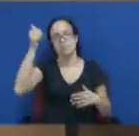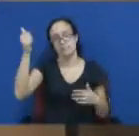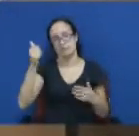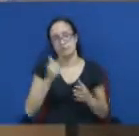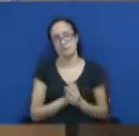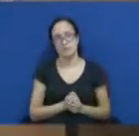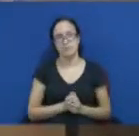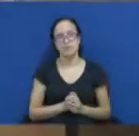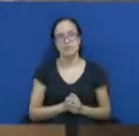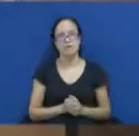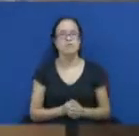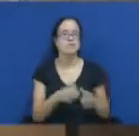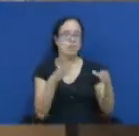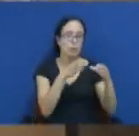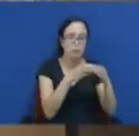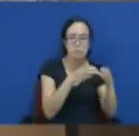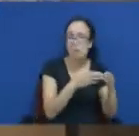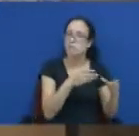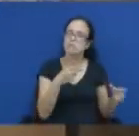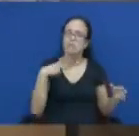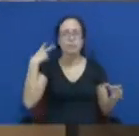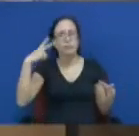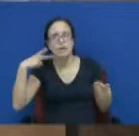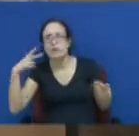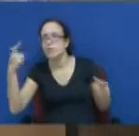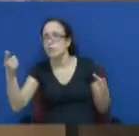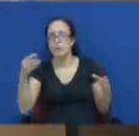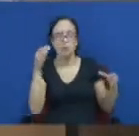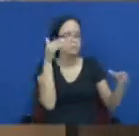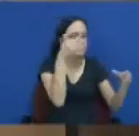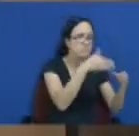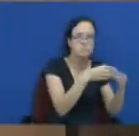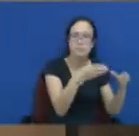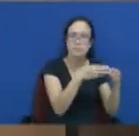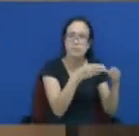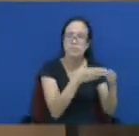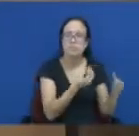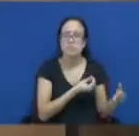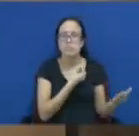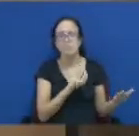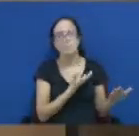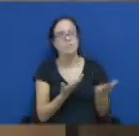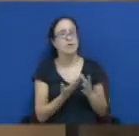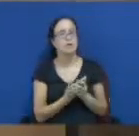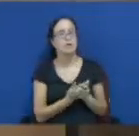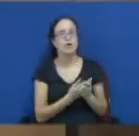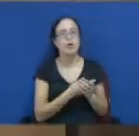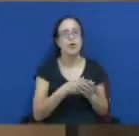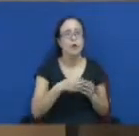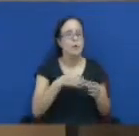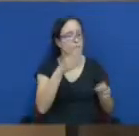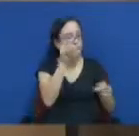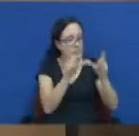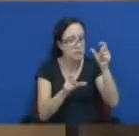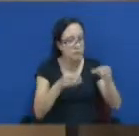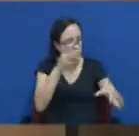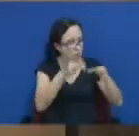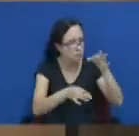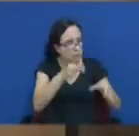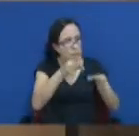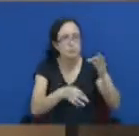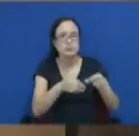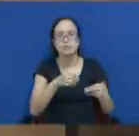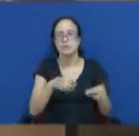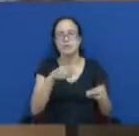com presença de vereadores, com presença de pessoas do executivo, do judiciário, da sociedade civil, da iniciativa privada,